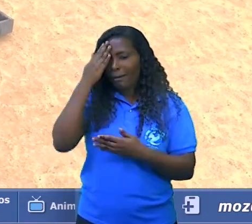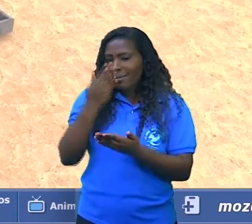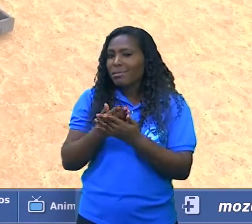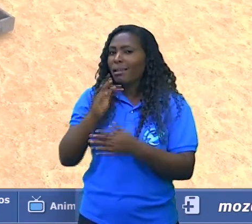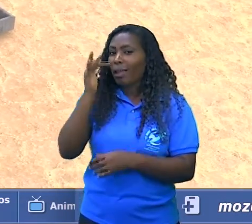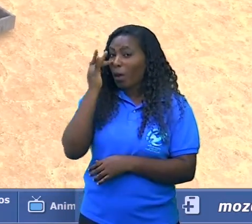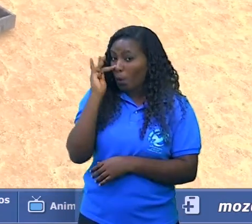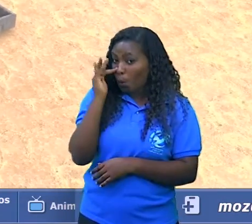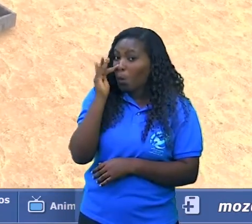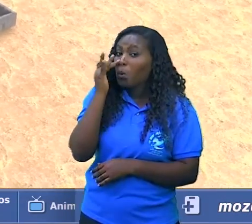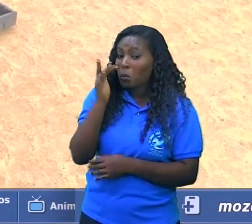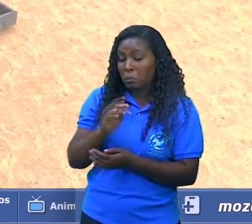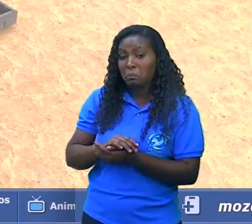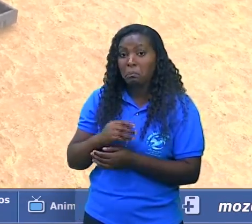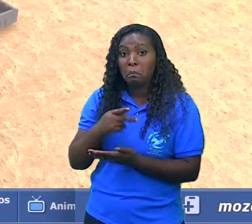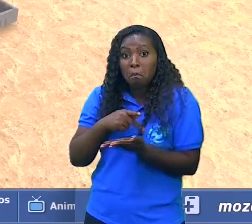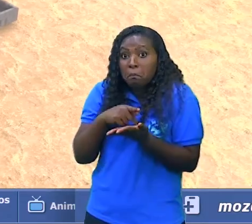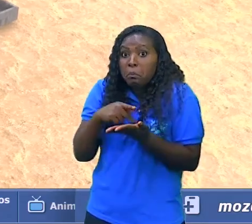para